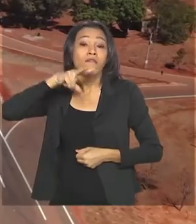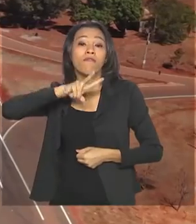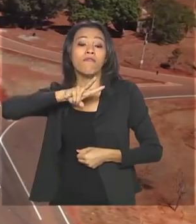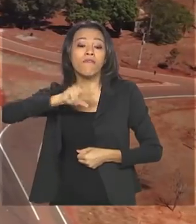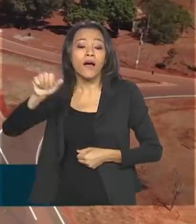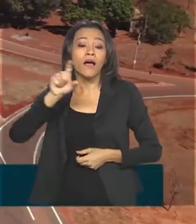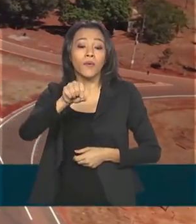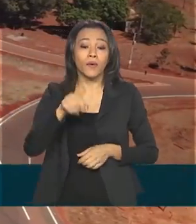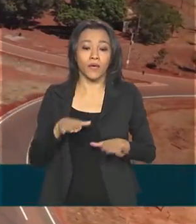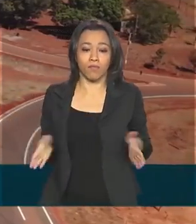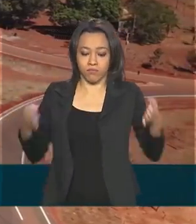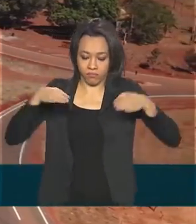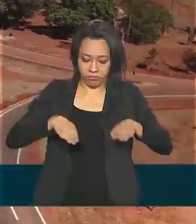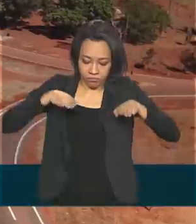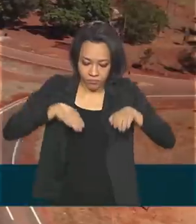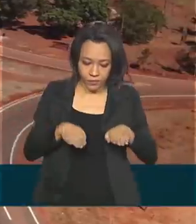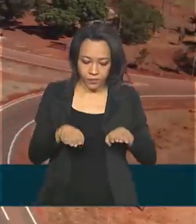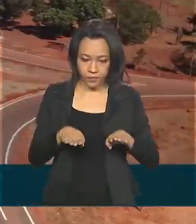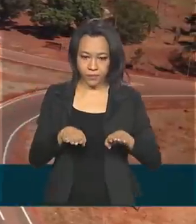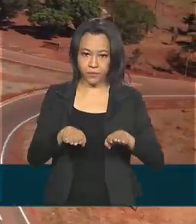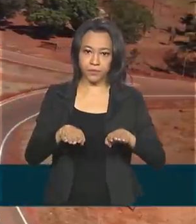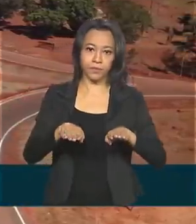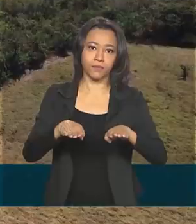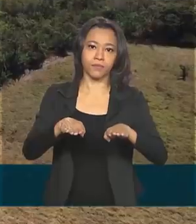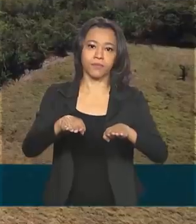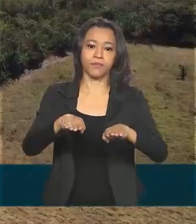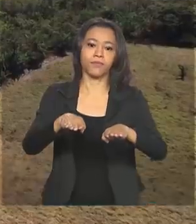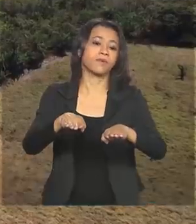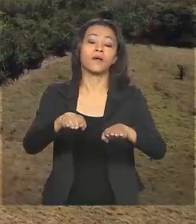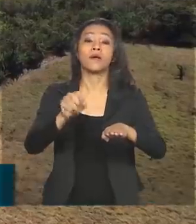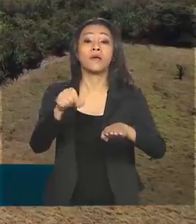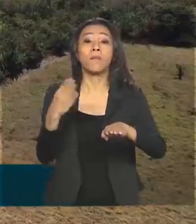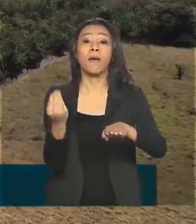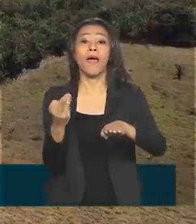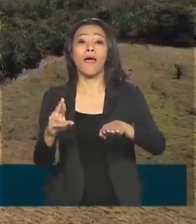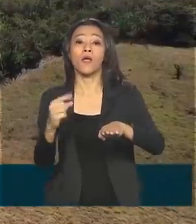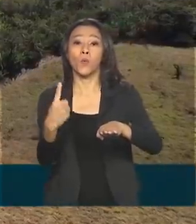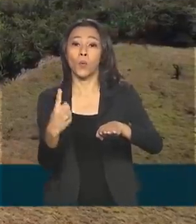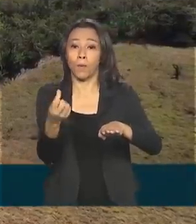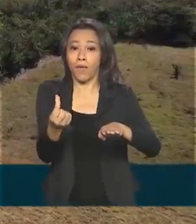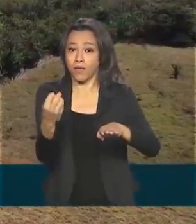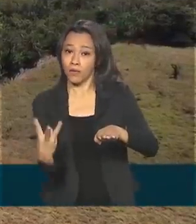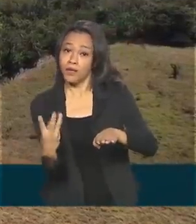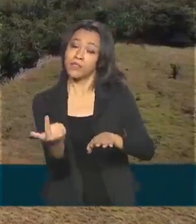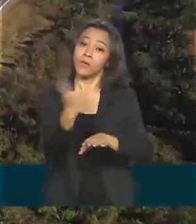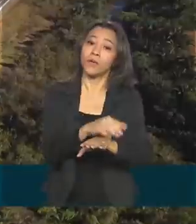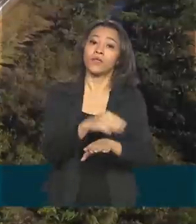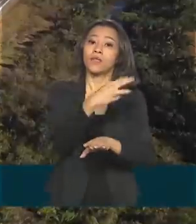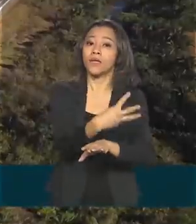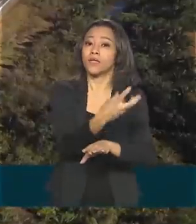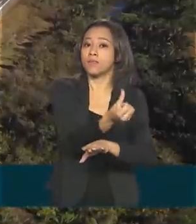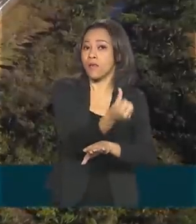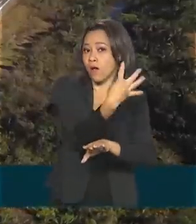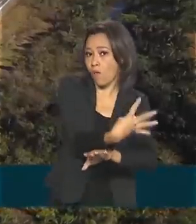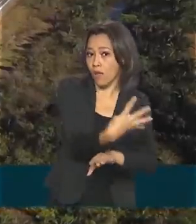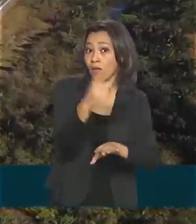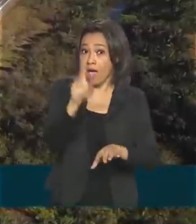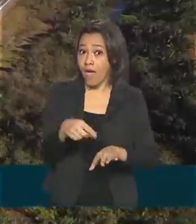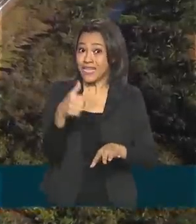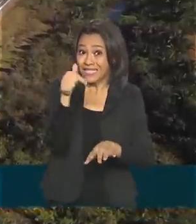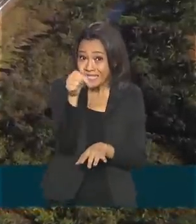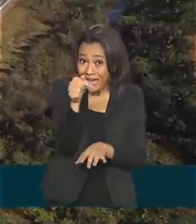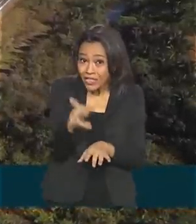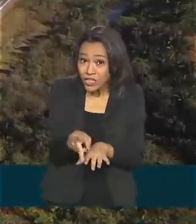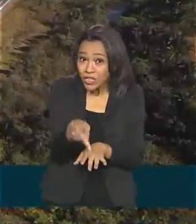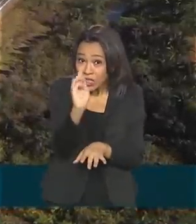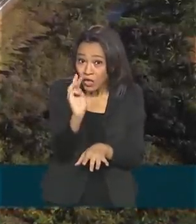cidade de Jusimeira pelo contorno rodoviário, que fica entre as BR-163 e 364. São 7 quilômetros com